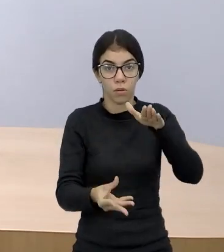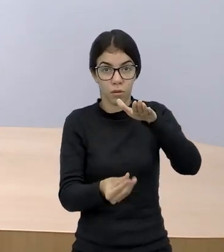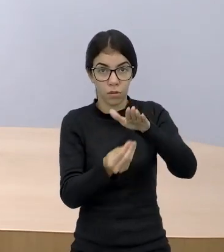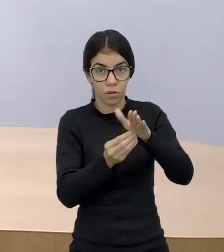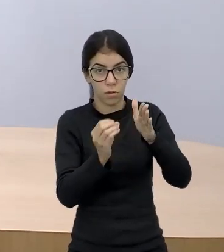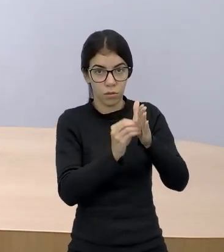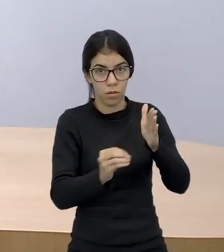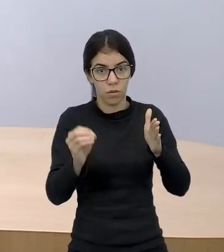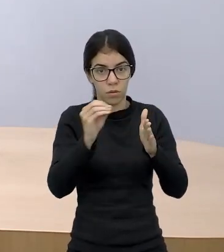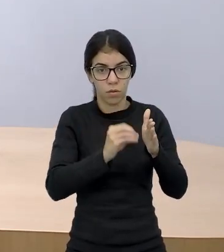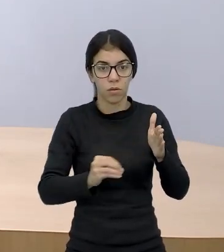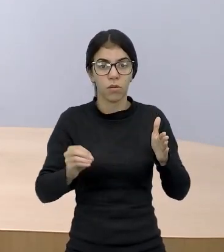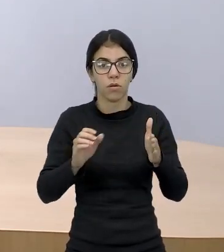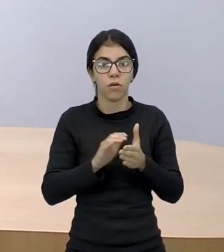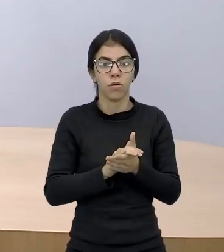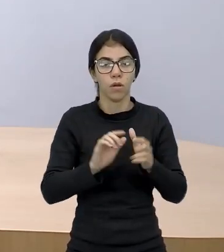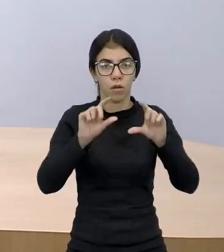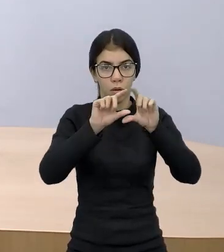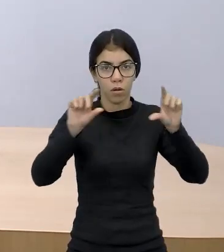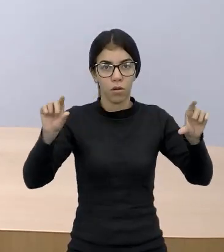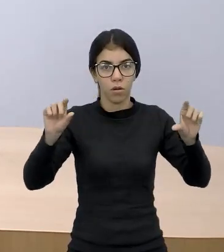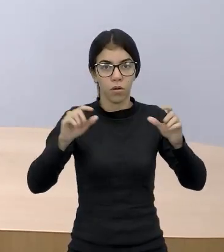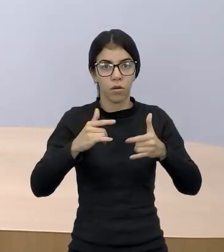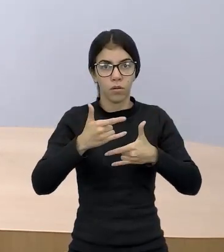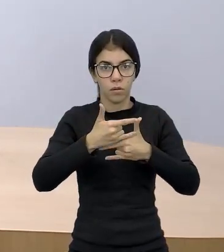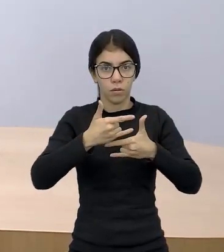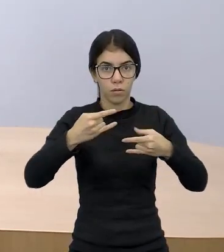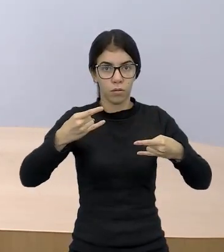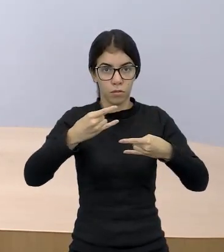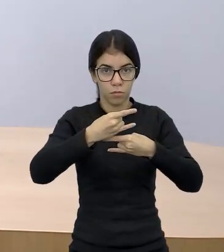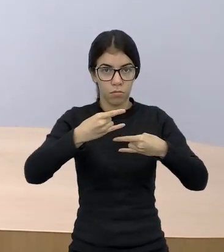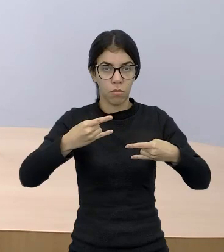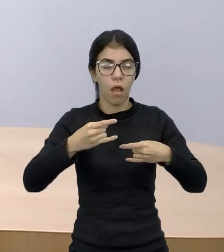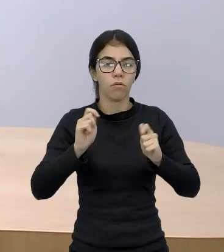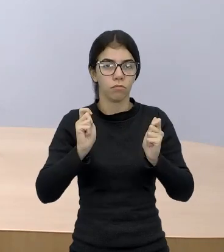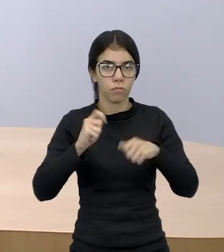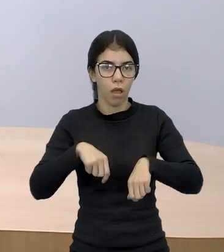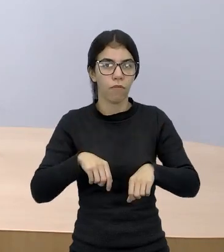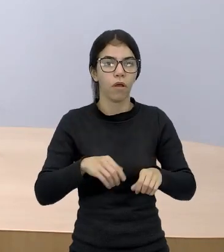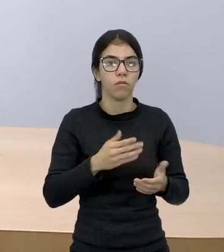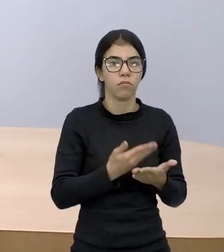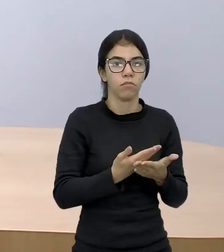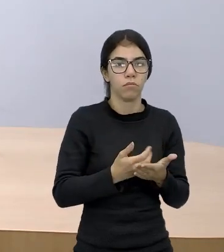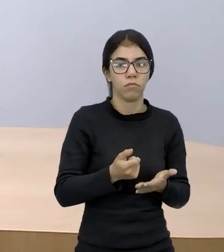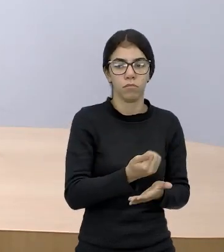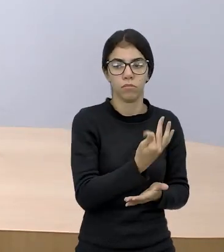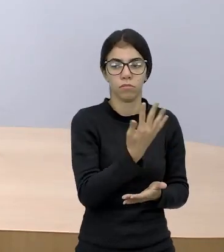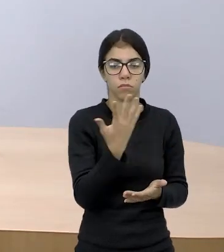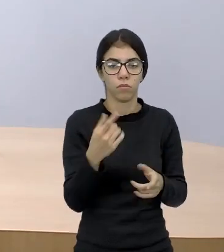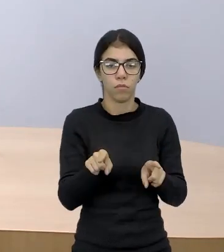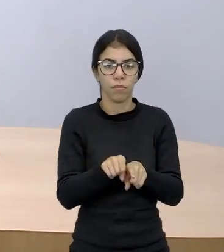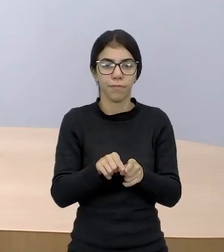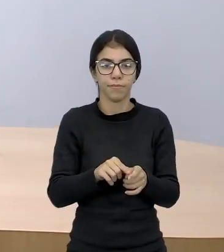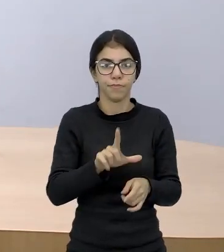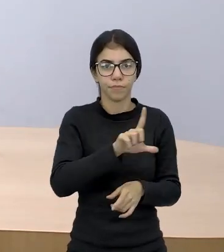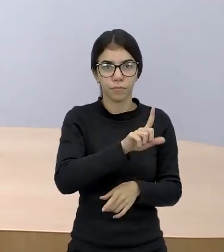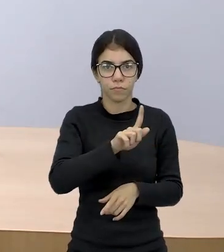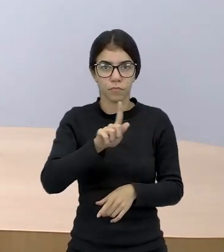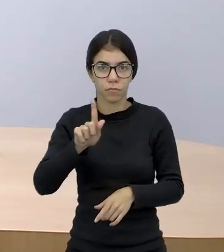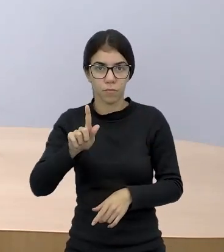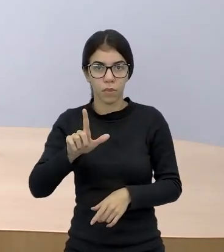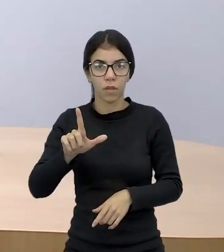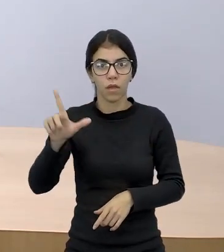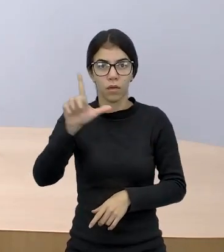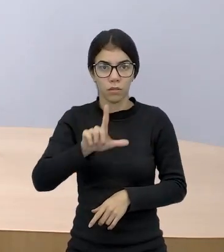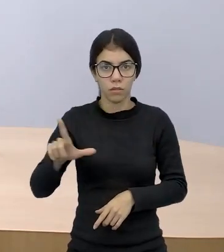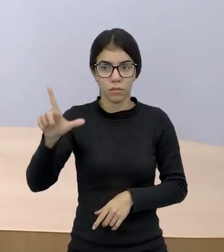CMSP, coloca lá no título, storyboard, que você vai encontrar algumas aulas lá, inclusive aulas de língua e literatura.